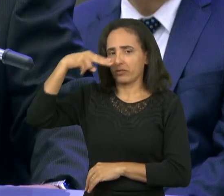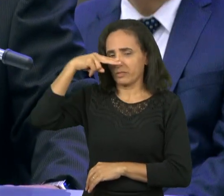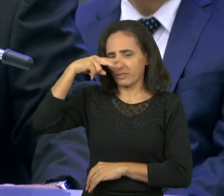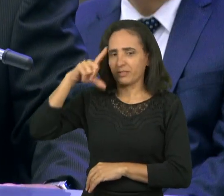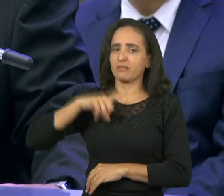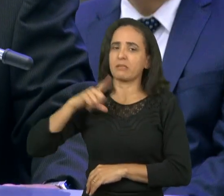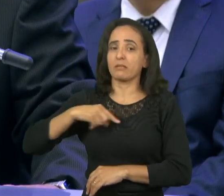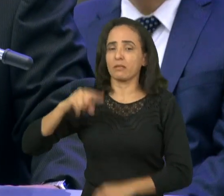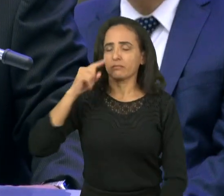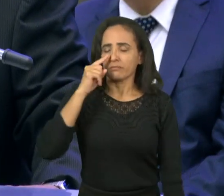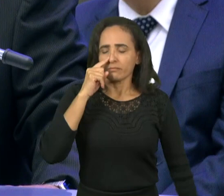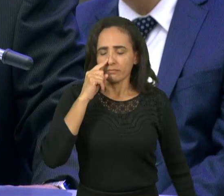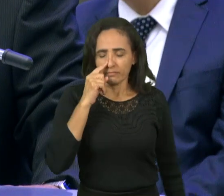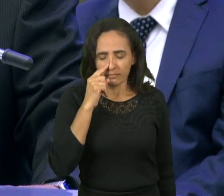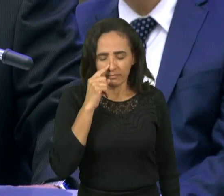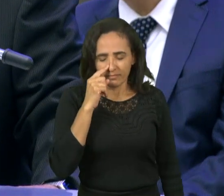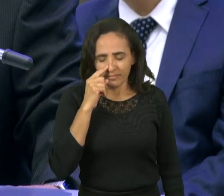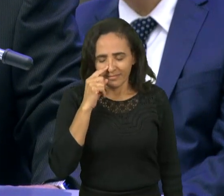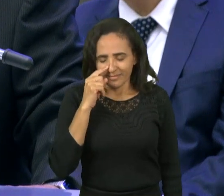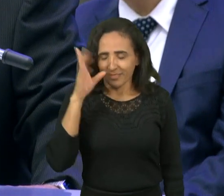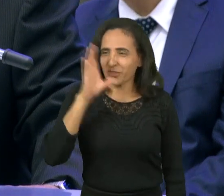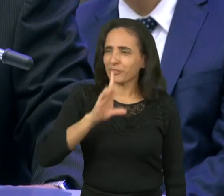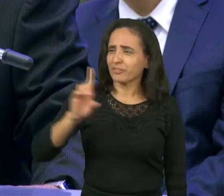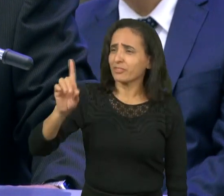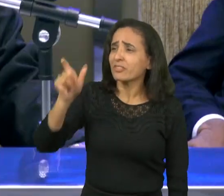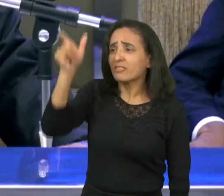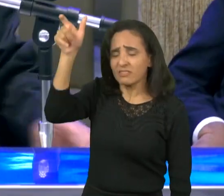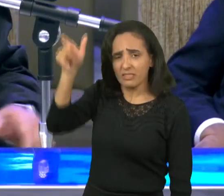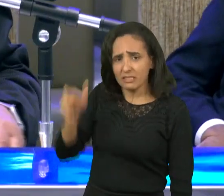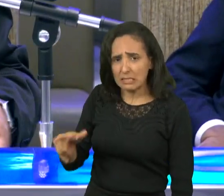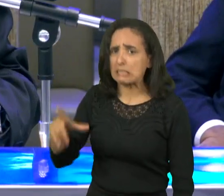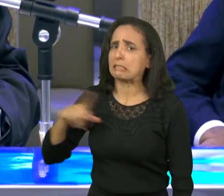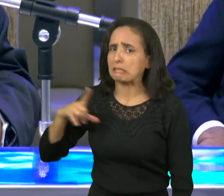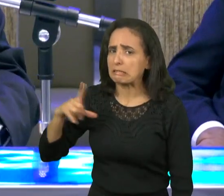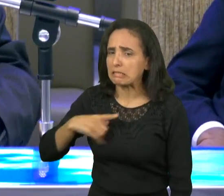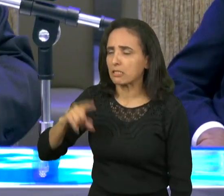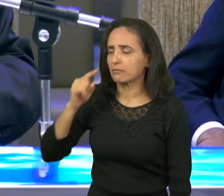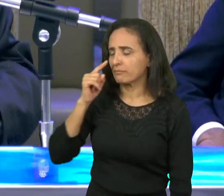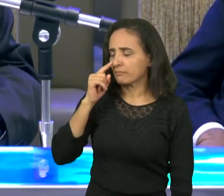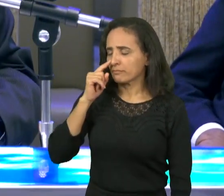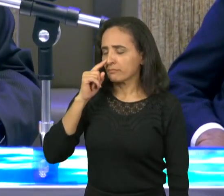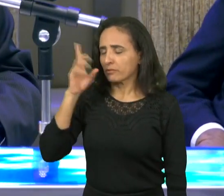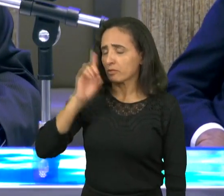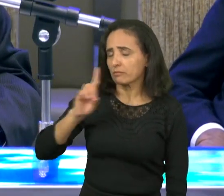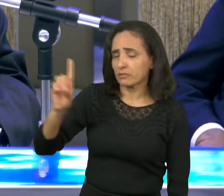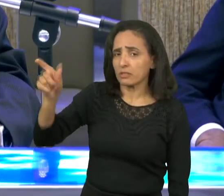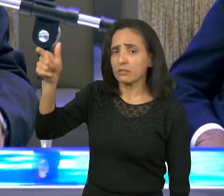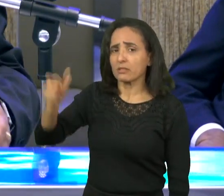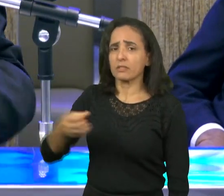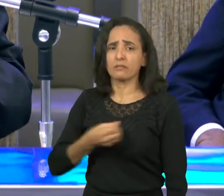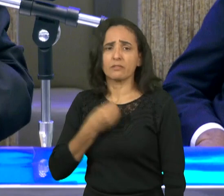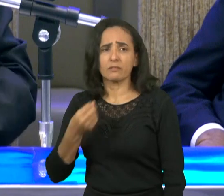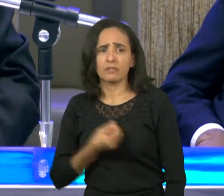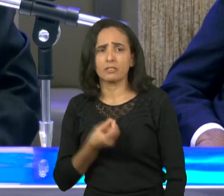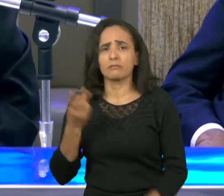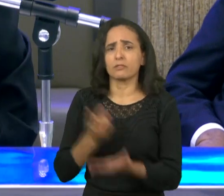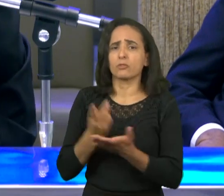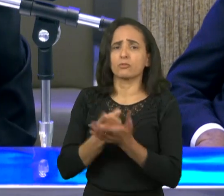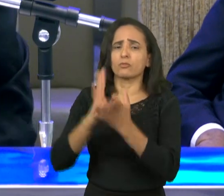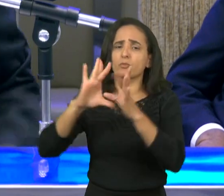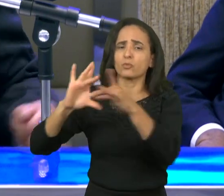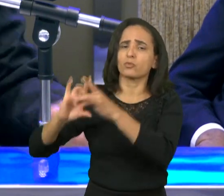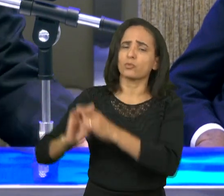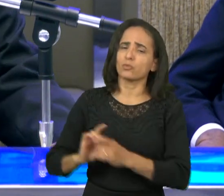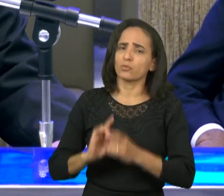amém meus irmãos Enoque foi um homem que viveu em comunhão plena com Deus